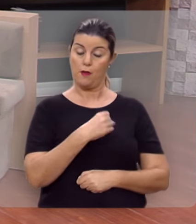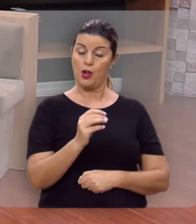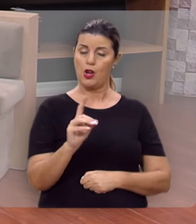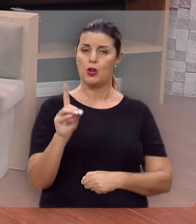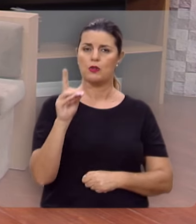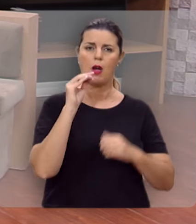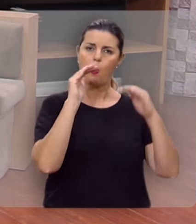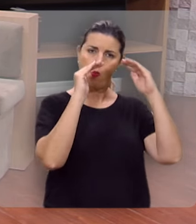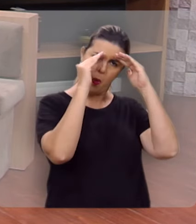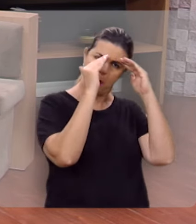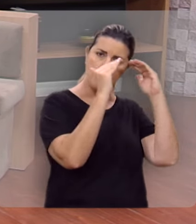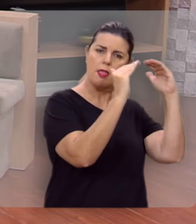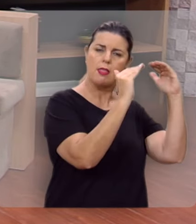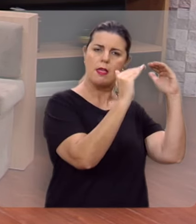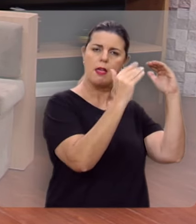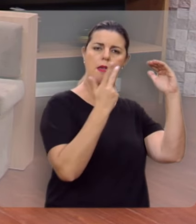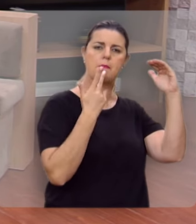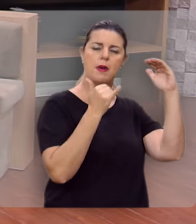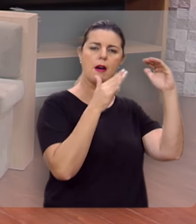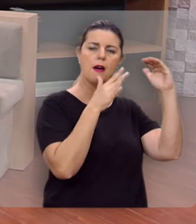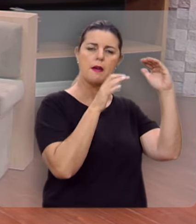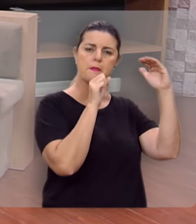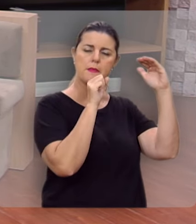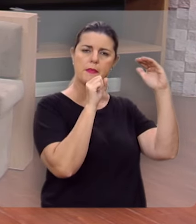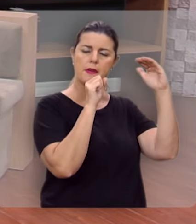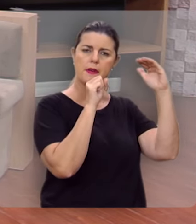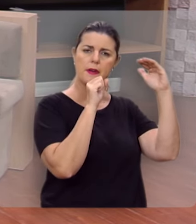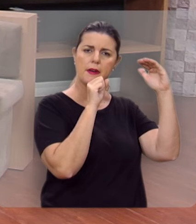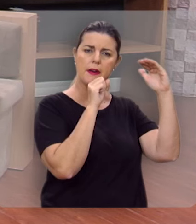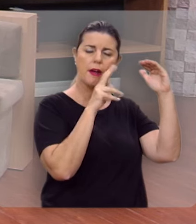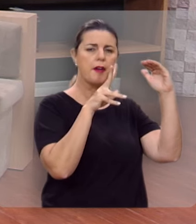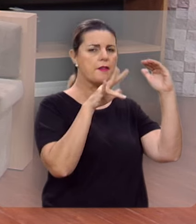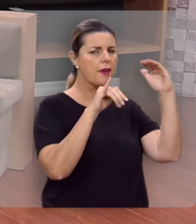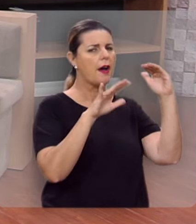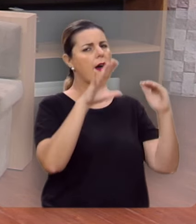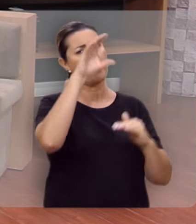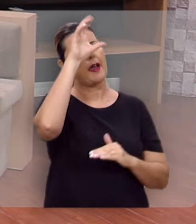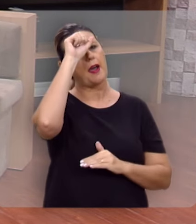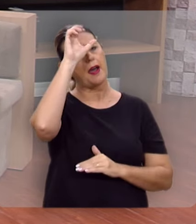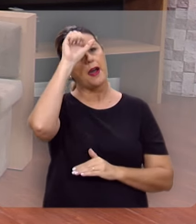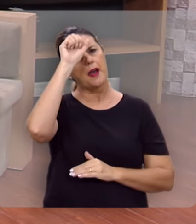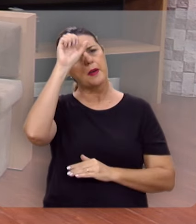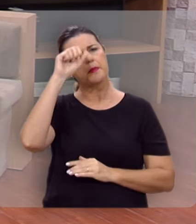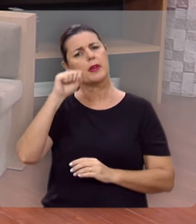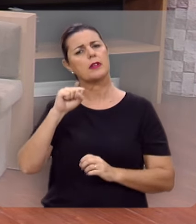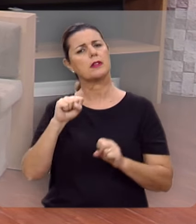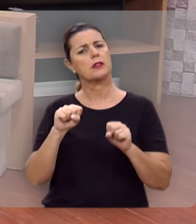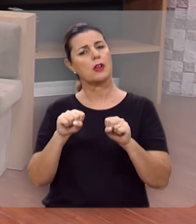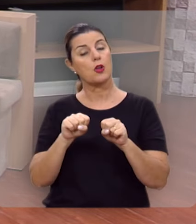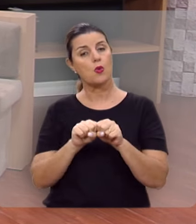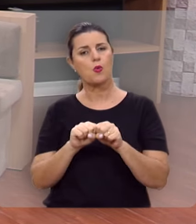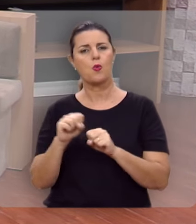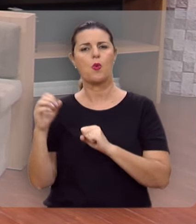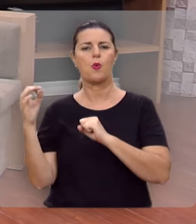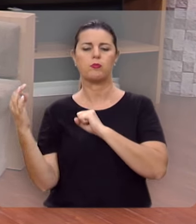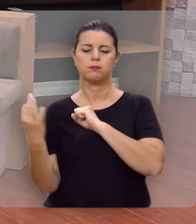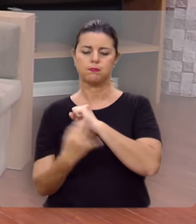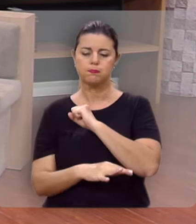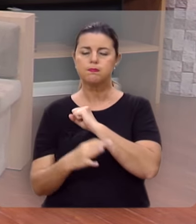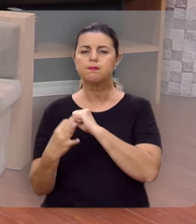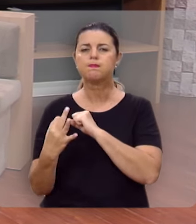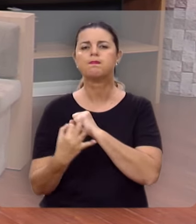Filho que não se submete a pai e mãe, vai aprender com a força da baioneta.